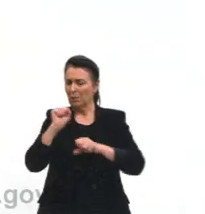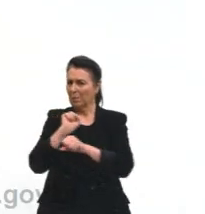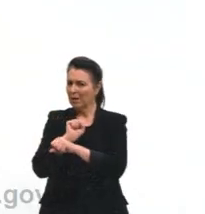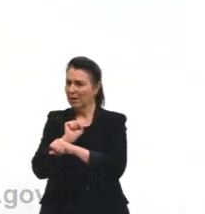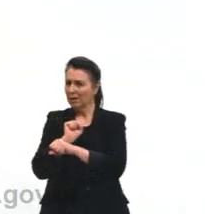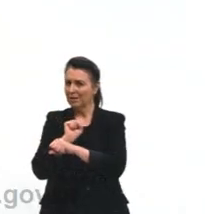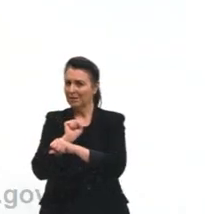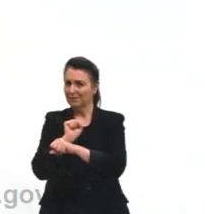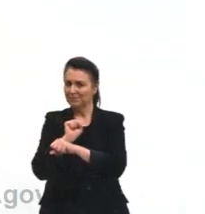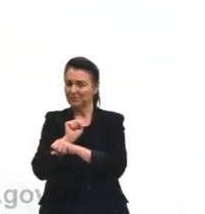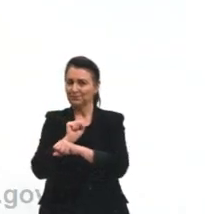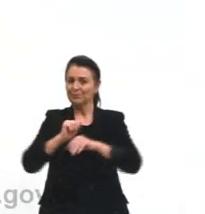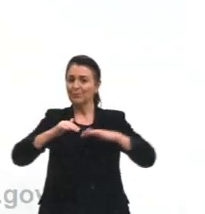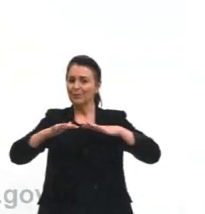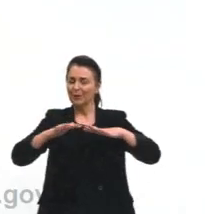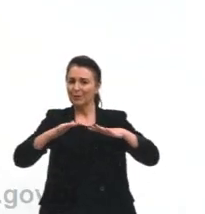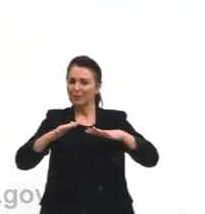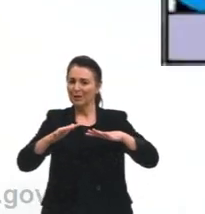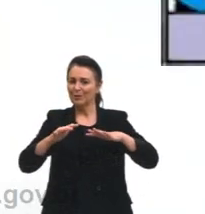Certo? Então, o movimento, ele é relativo.